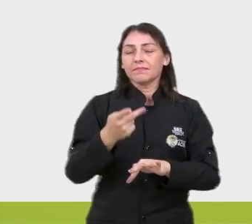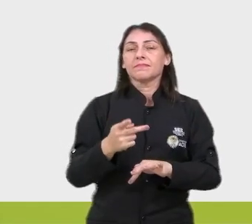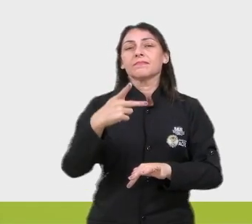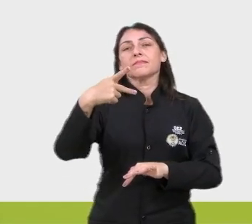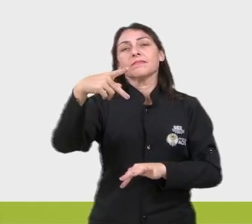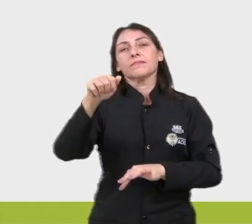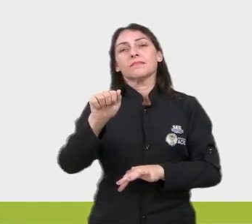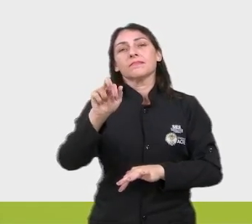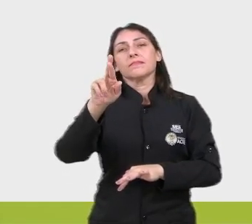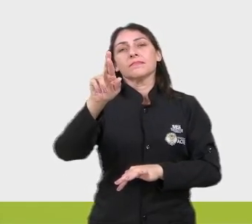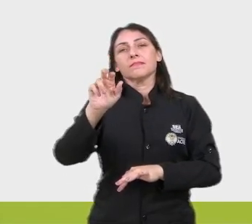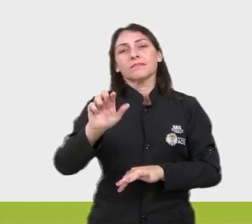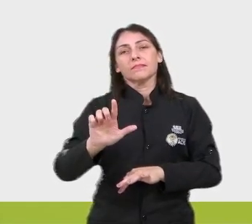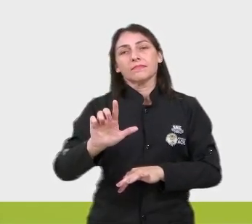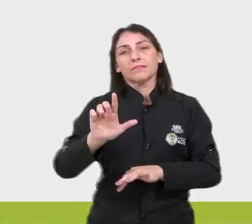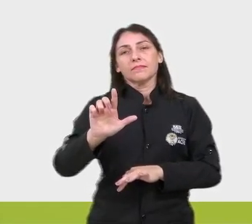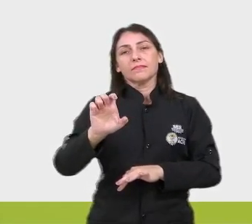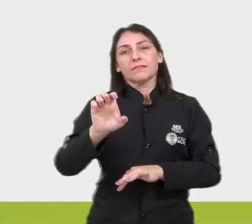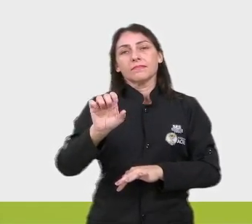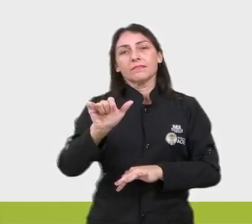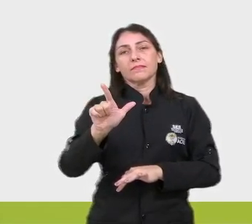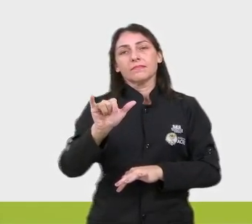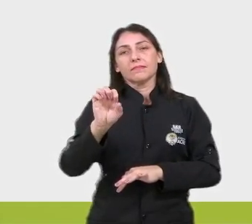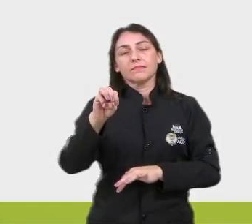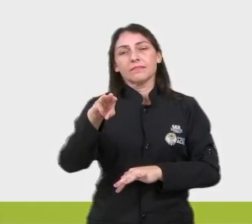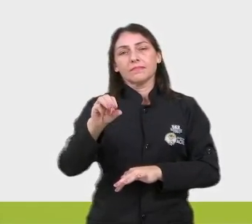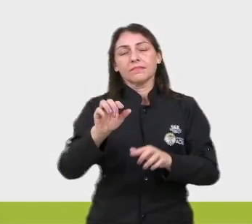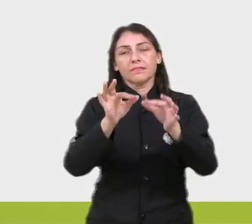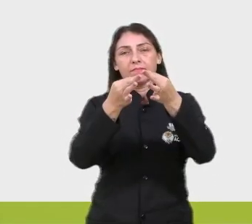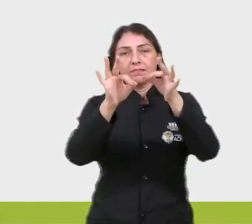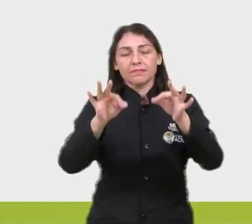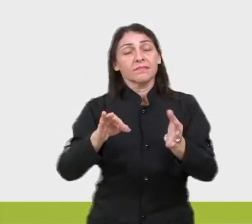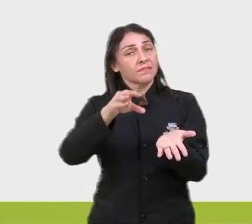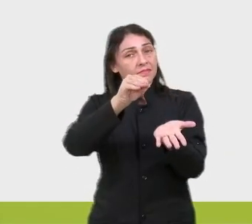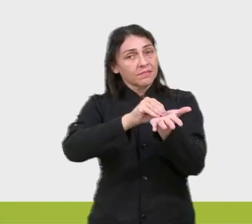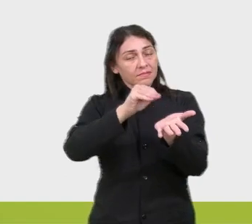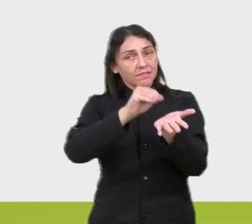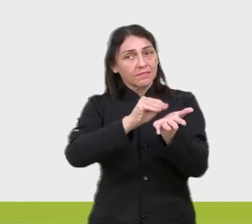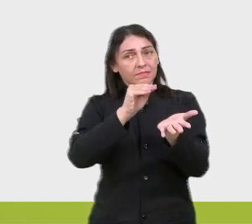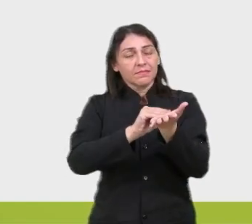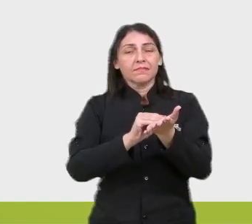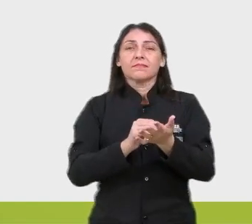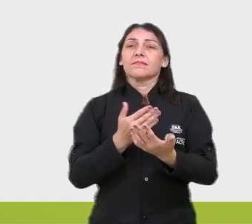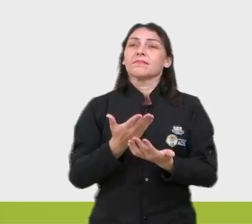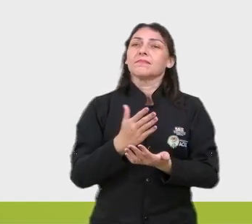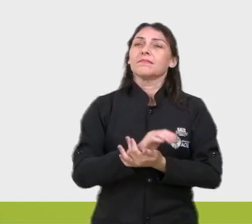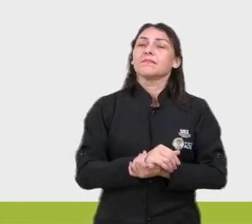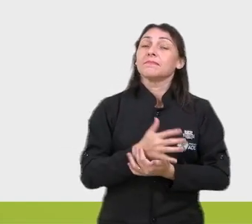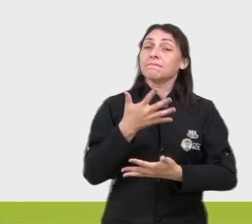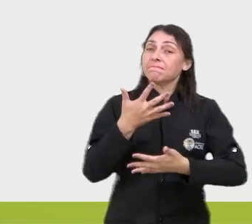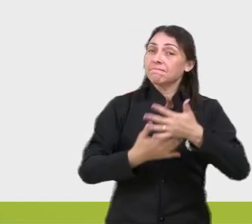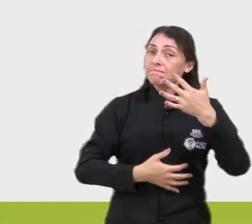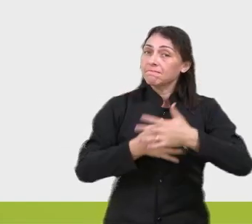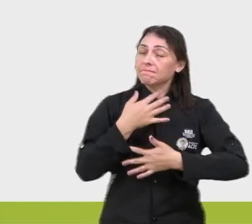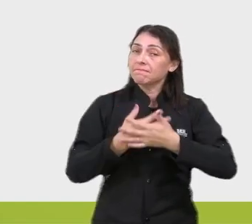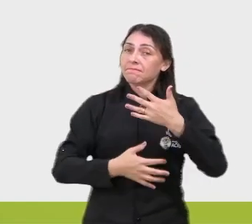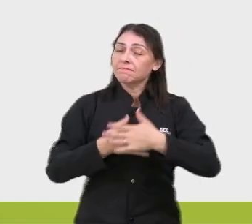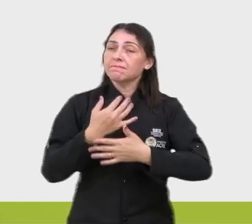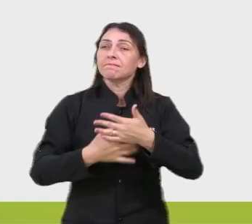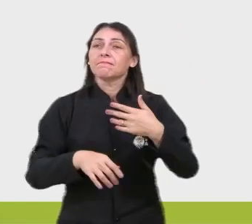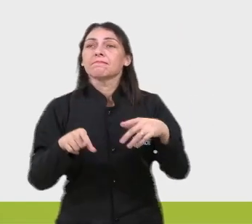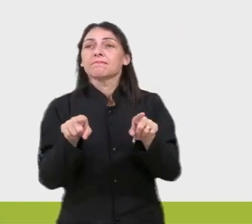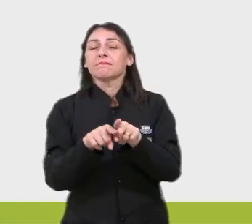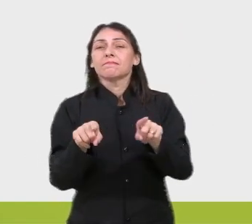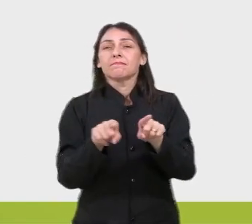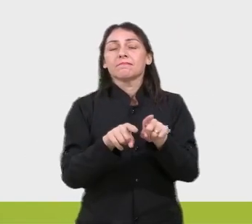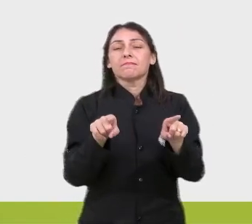paralelismo sintático. A falta de paralelismo sintático, gente, ela atrapalha também,